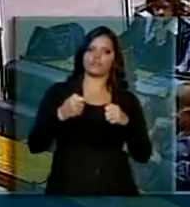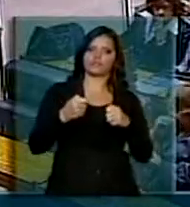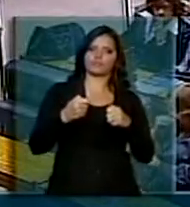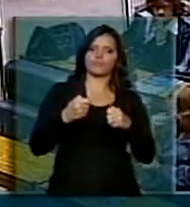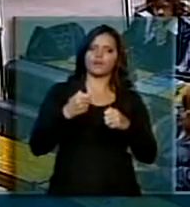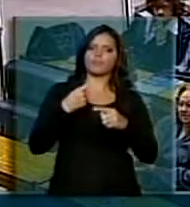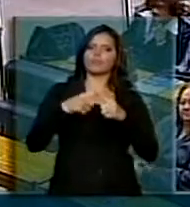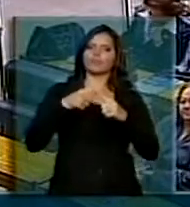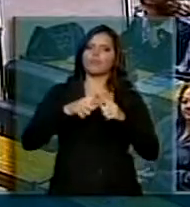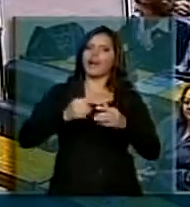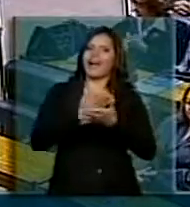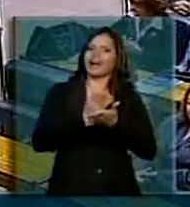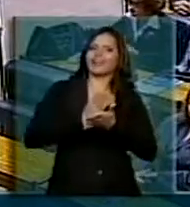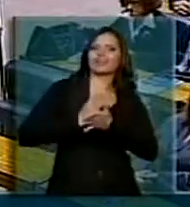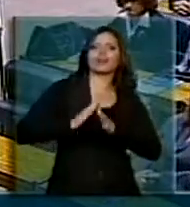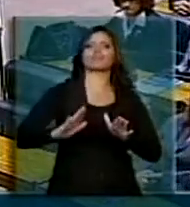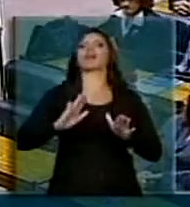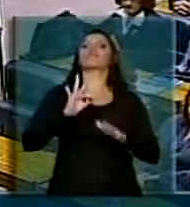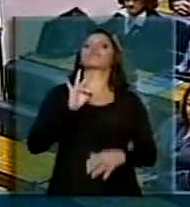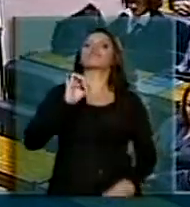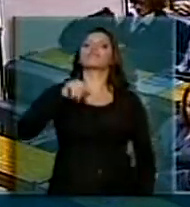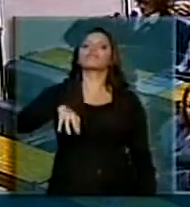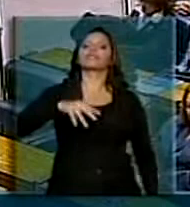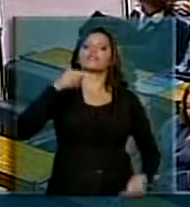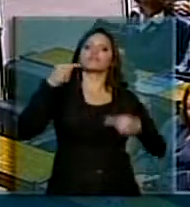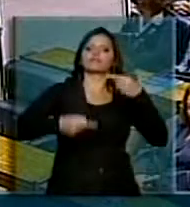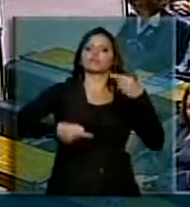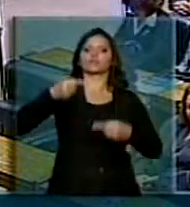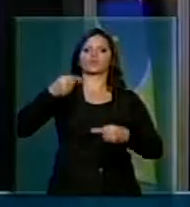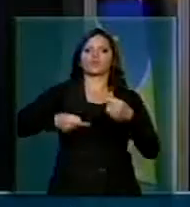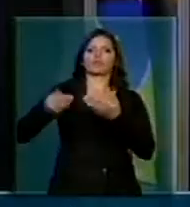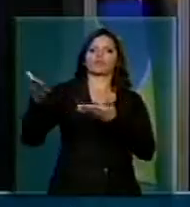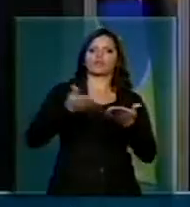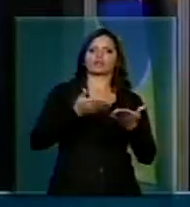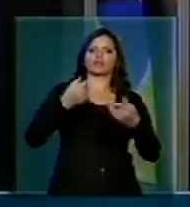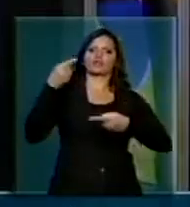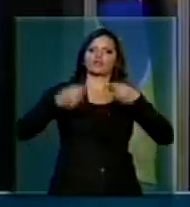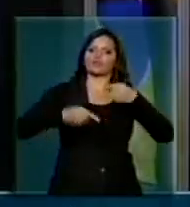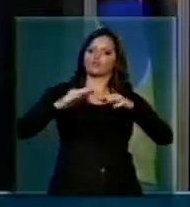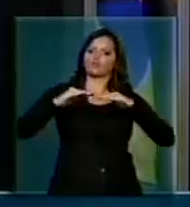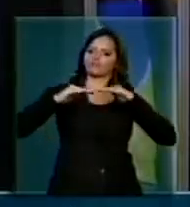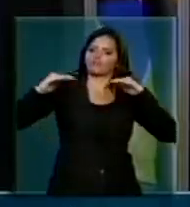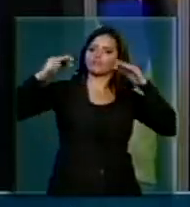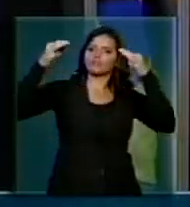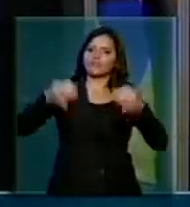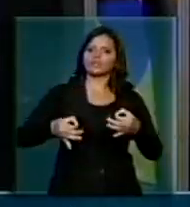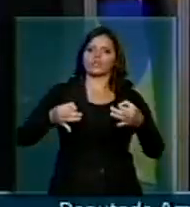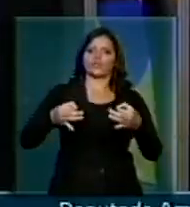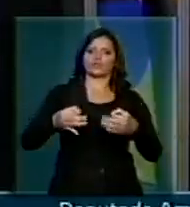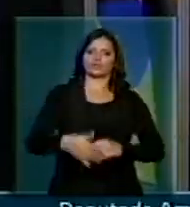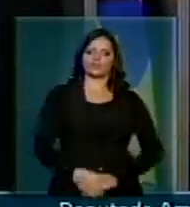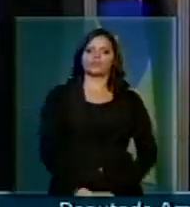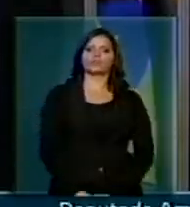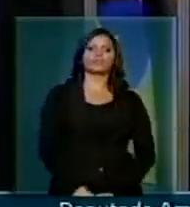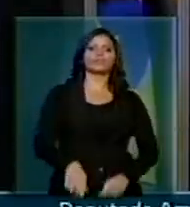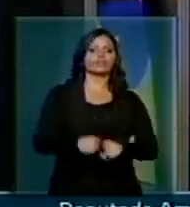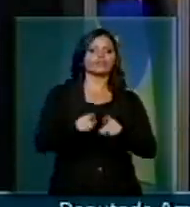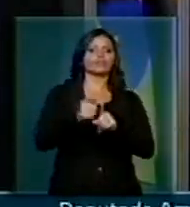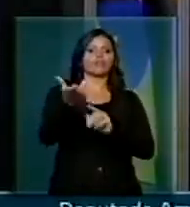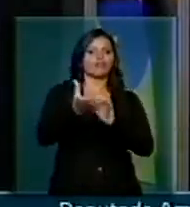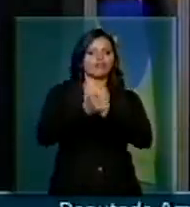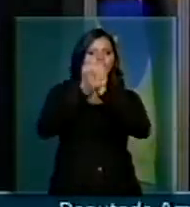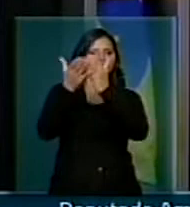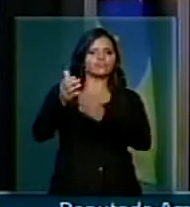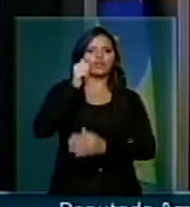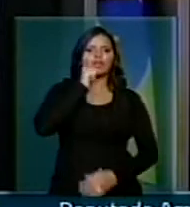romper essa discussão e trazer para o patamar. Quero também cumprimentar aqui minha